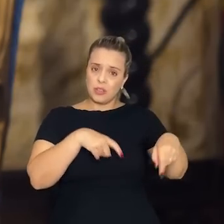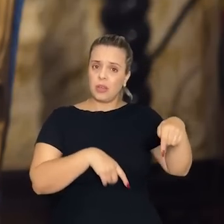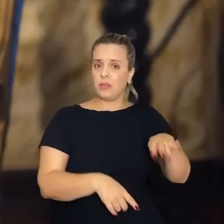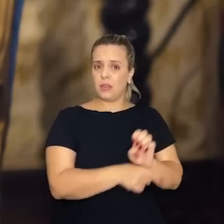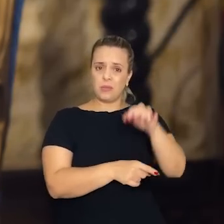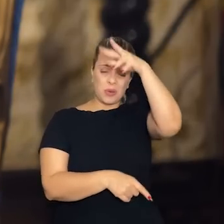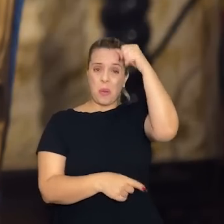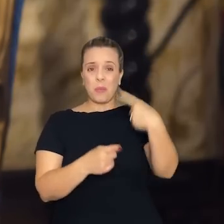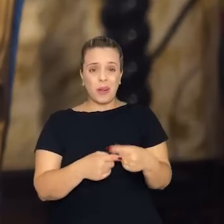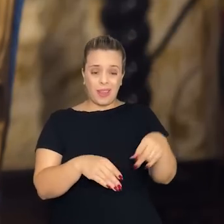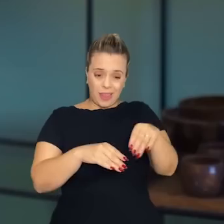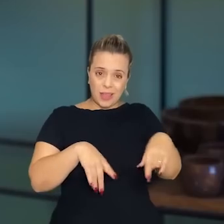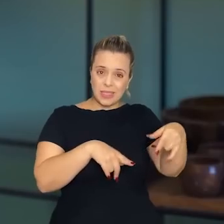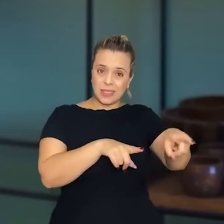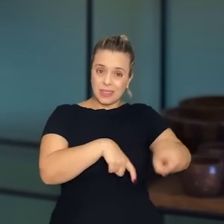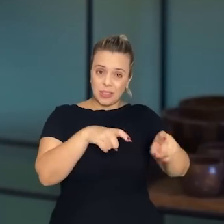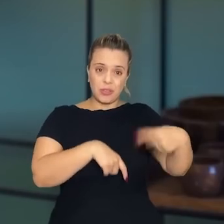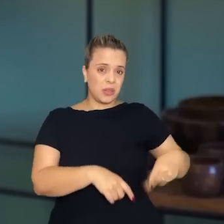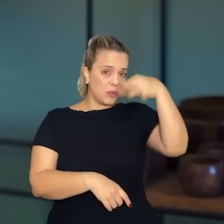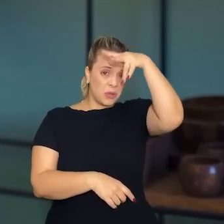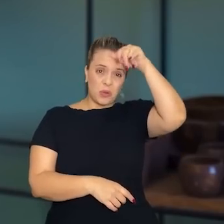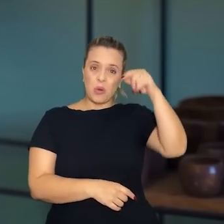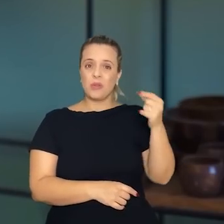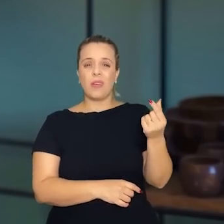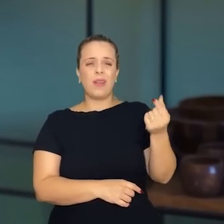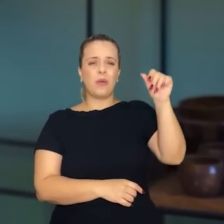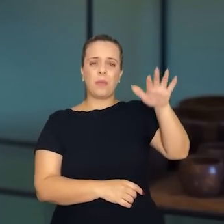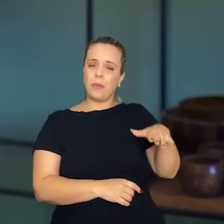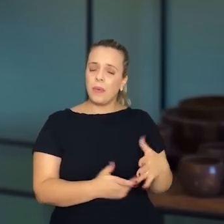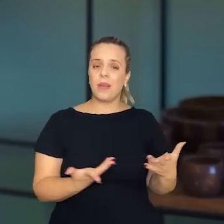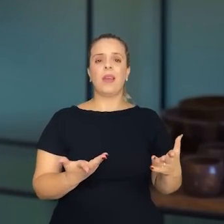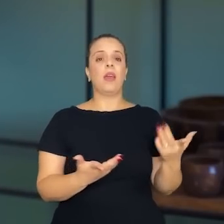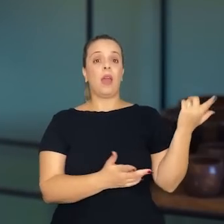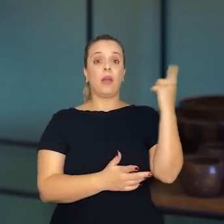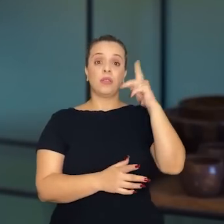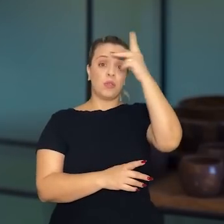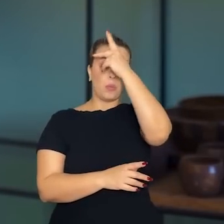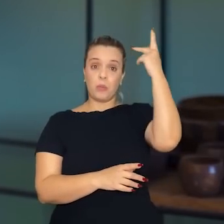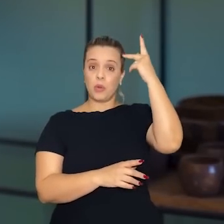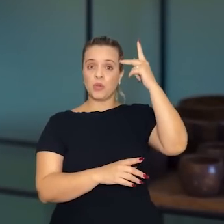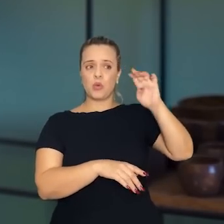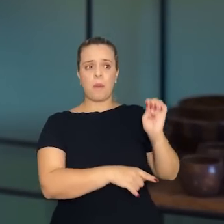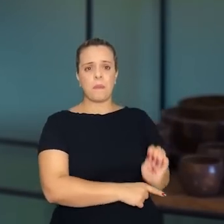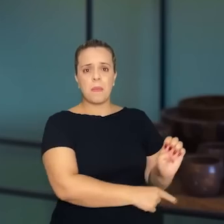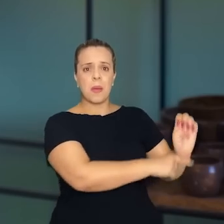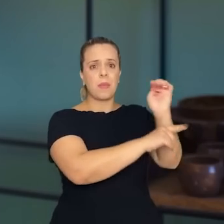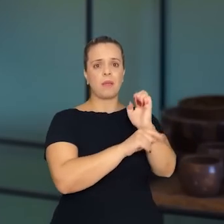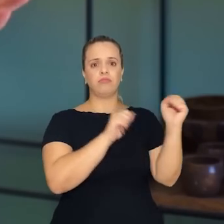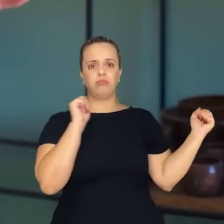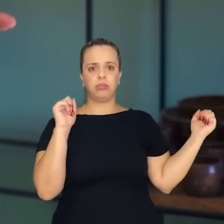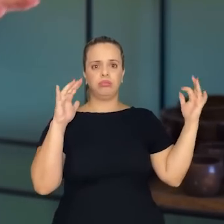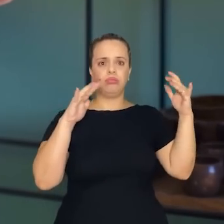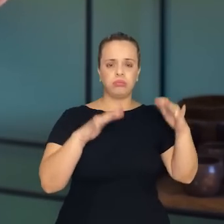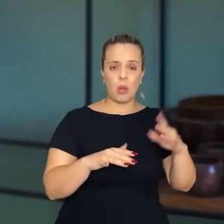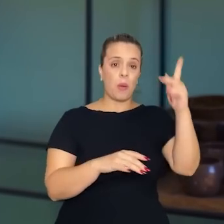desvalorizadas. A gente tem um processo imenso de migração para o Estado, principalmente subindo,